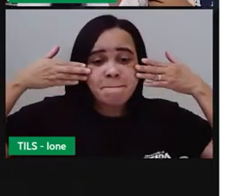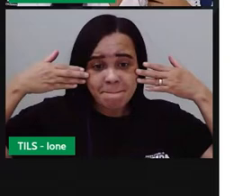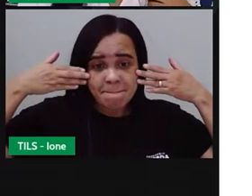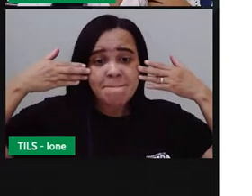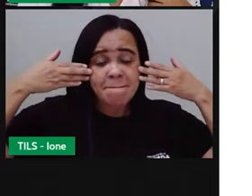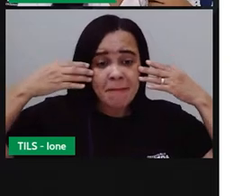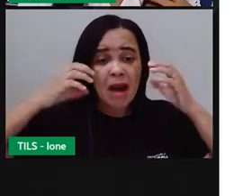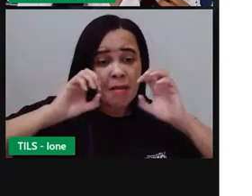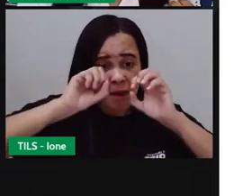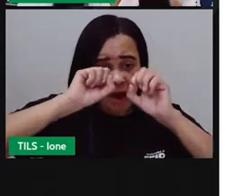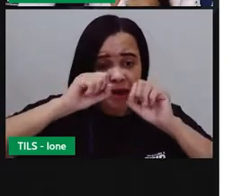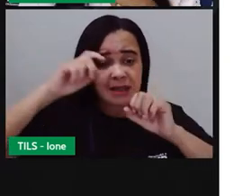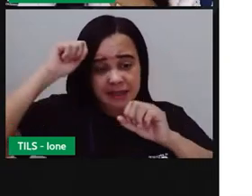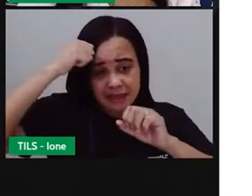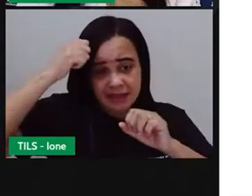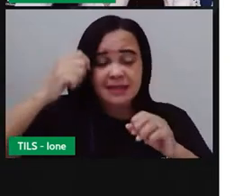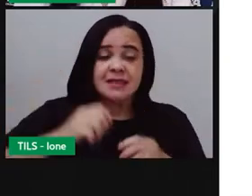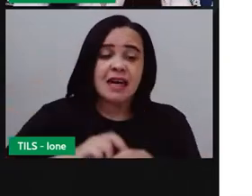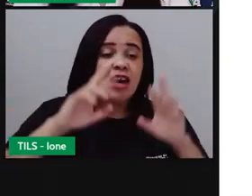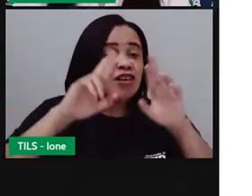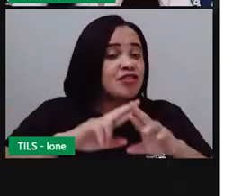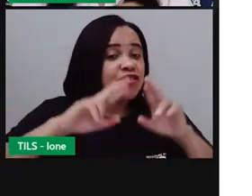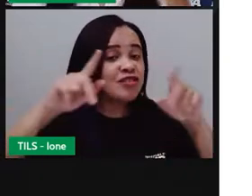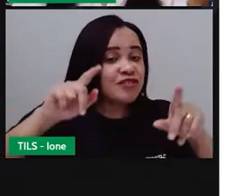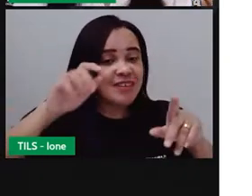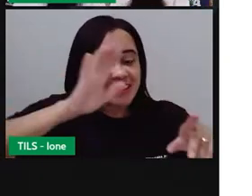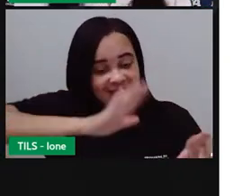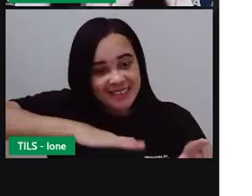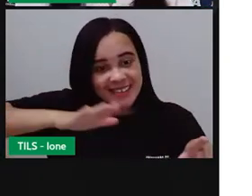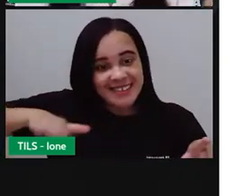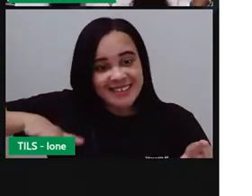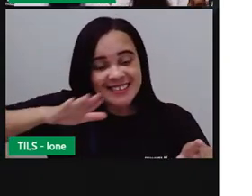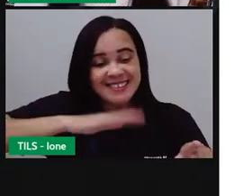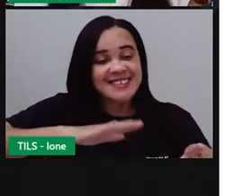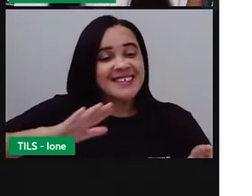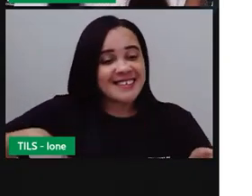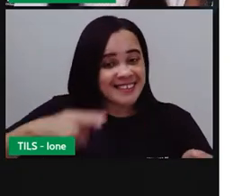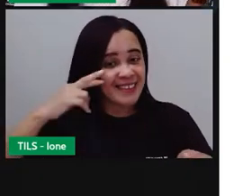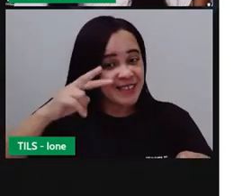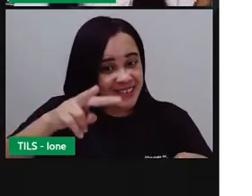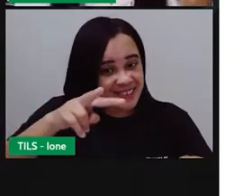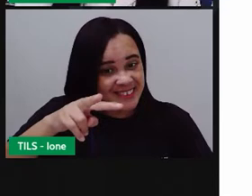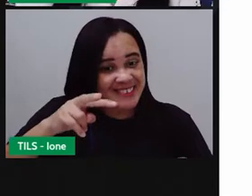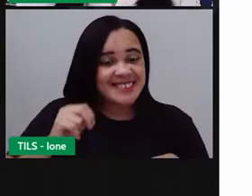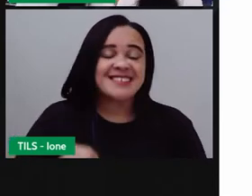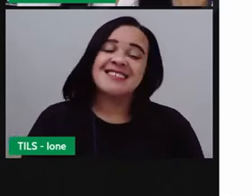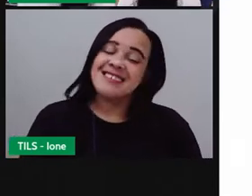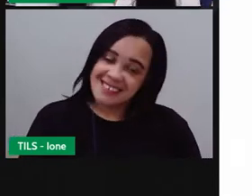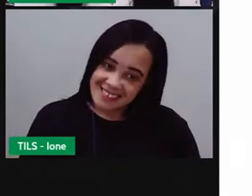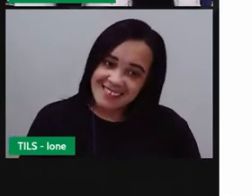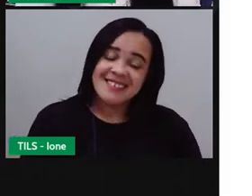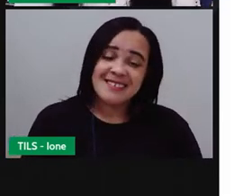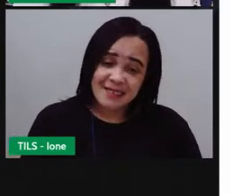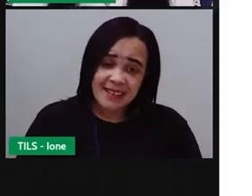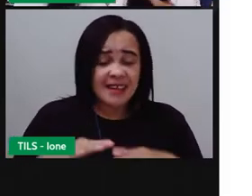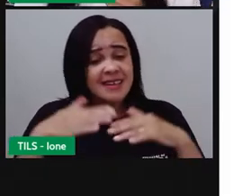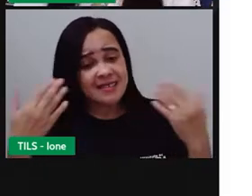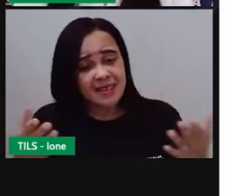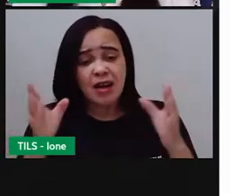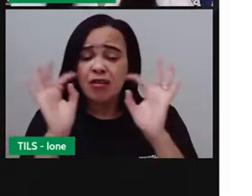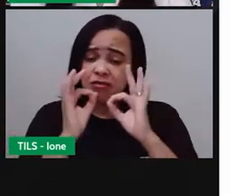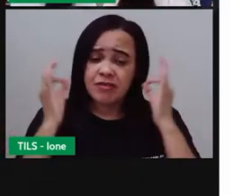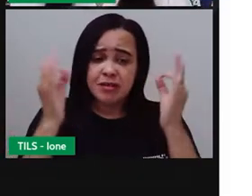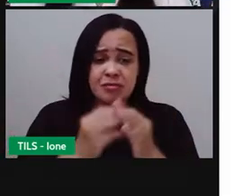crianças. Então, a gente observa que uma família também pode ter características